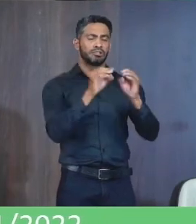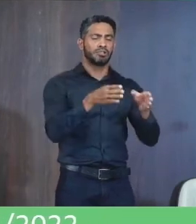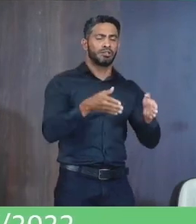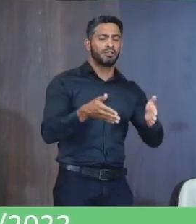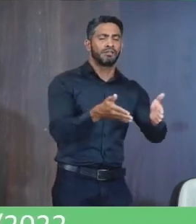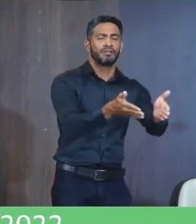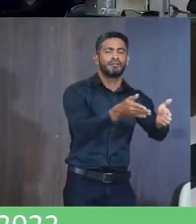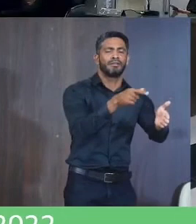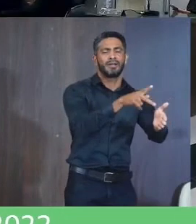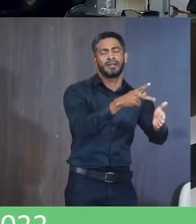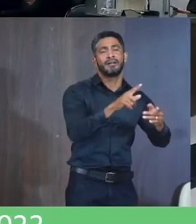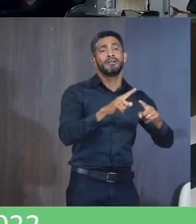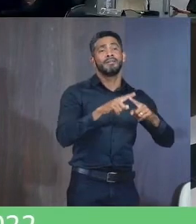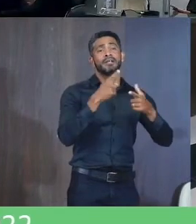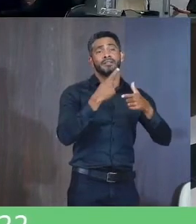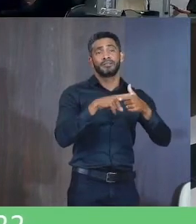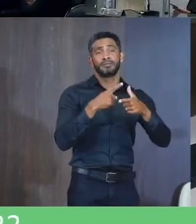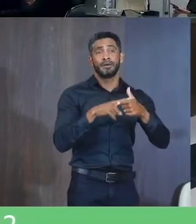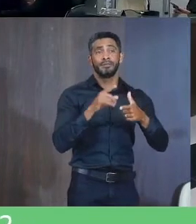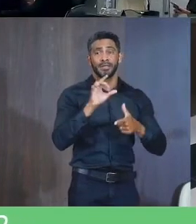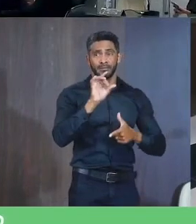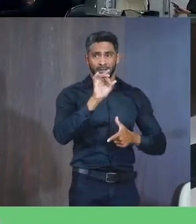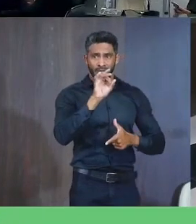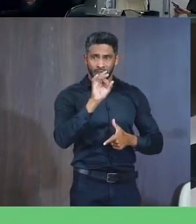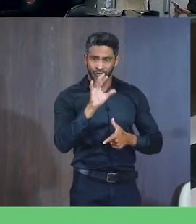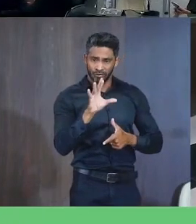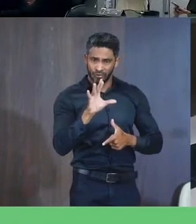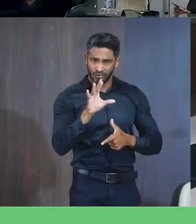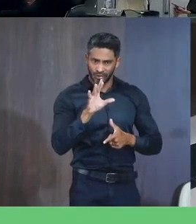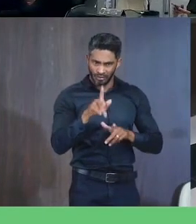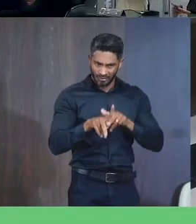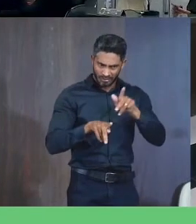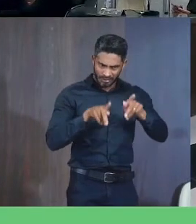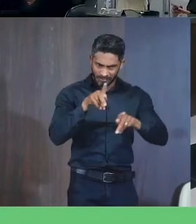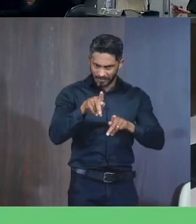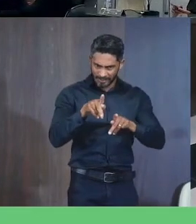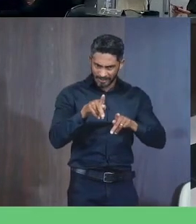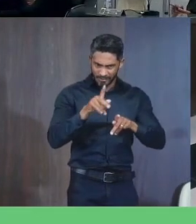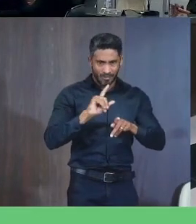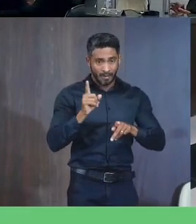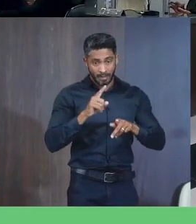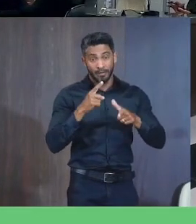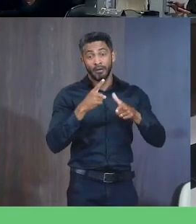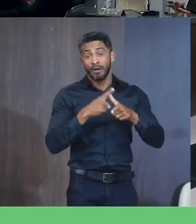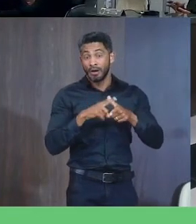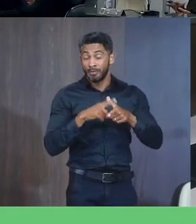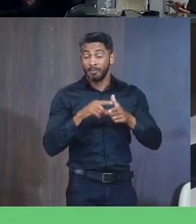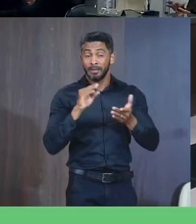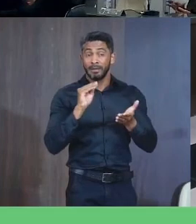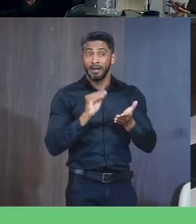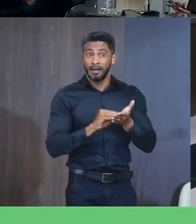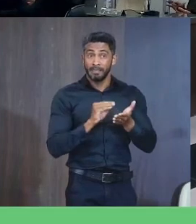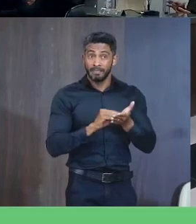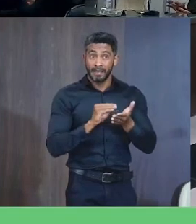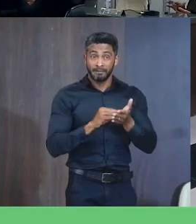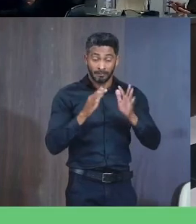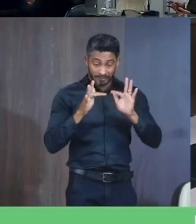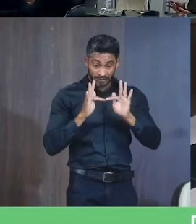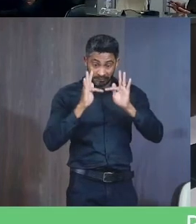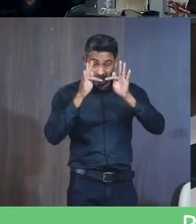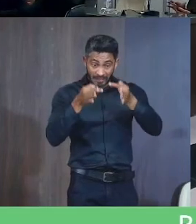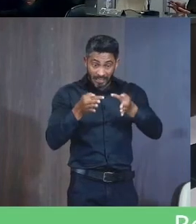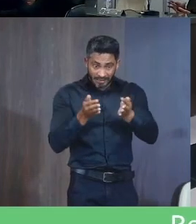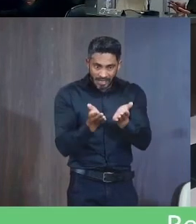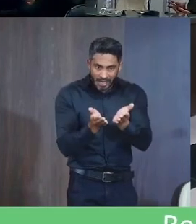Mas o problema Ele não está Não só Na população E jogar O problema está Na falta de conclusão Do canal